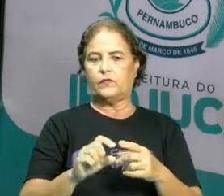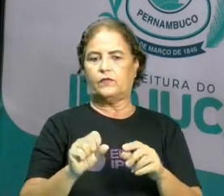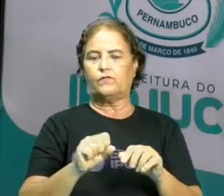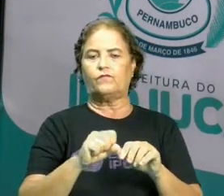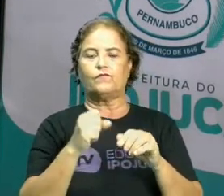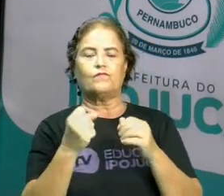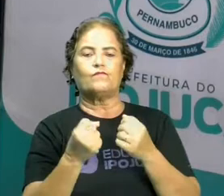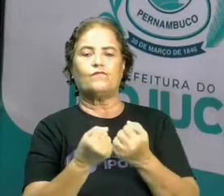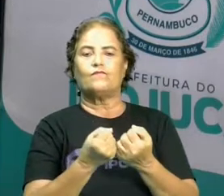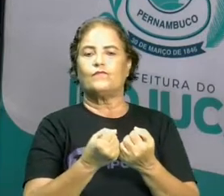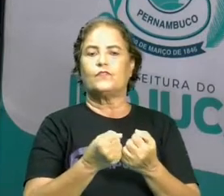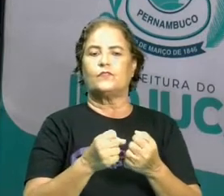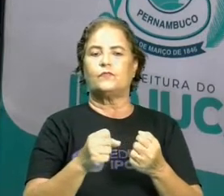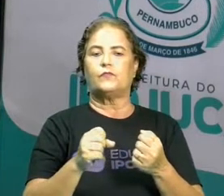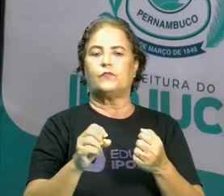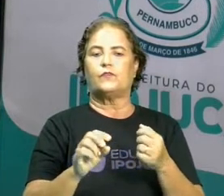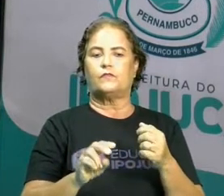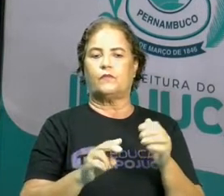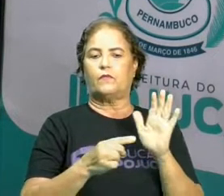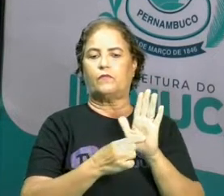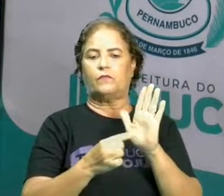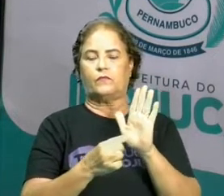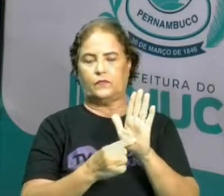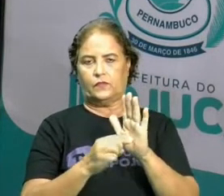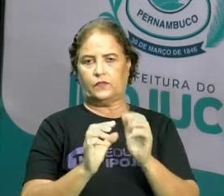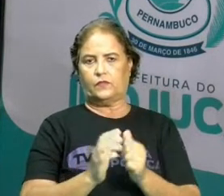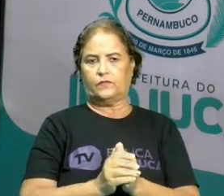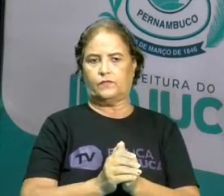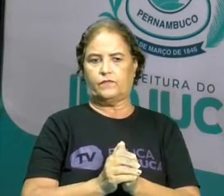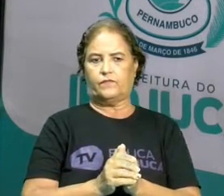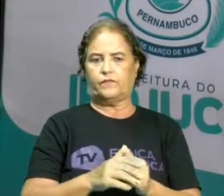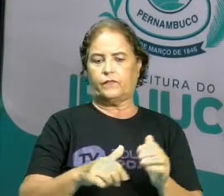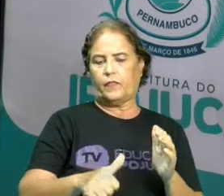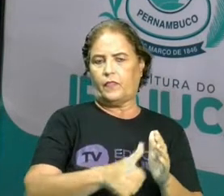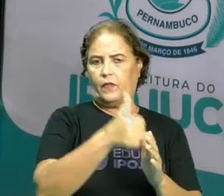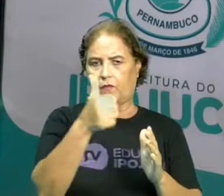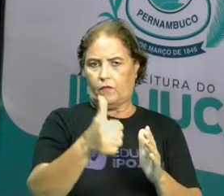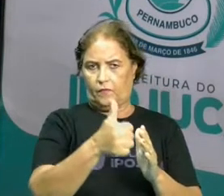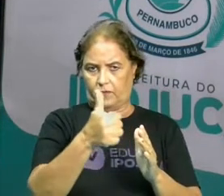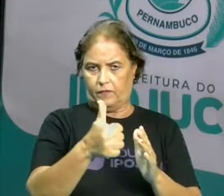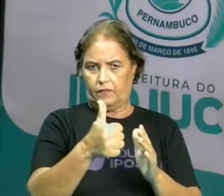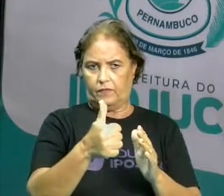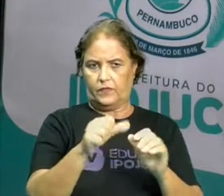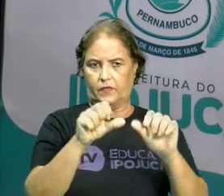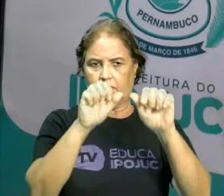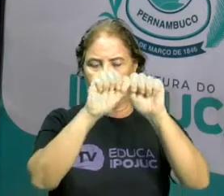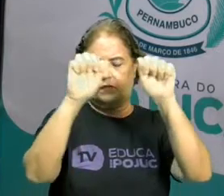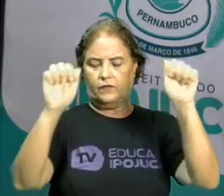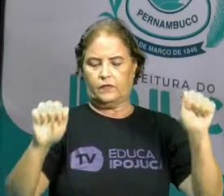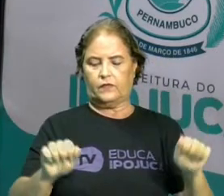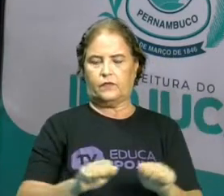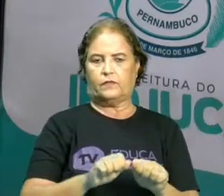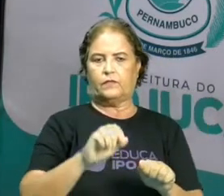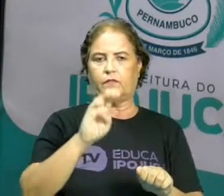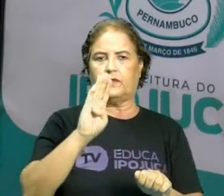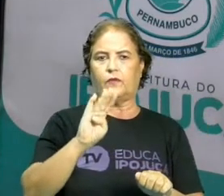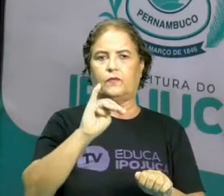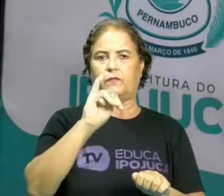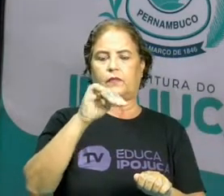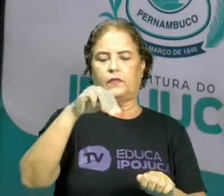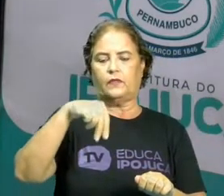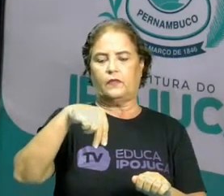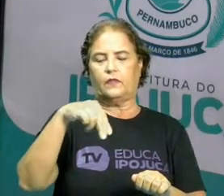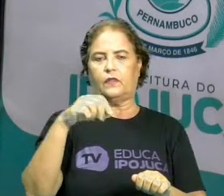ser usados para representar eles. O primeiro sistema que eu vou falar é o sistema binário. Ele é